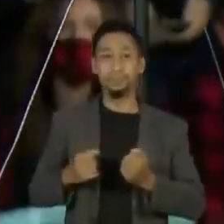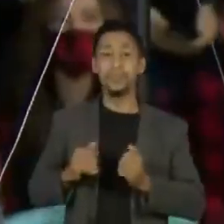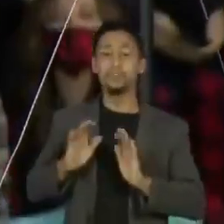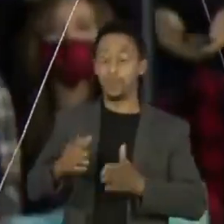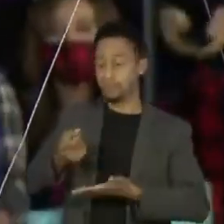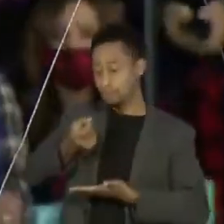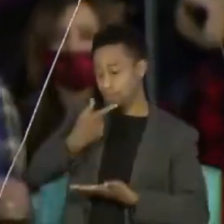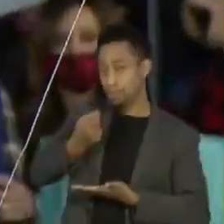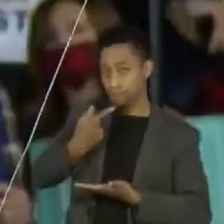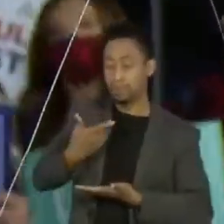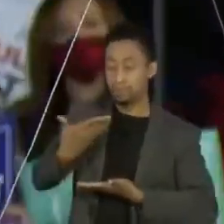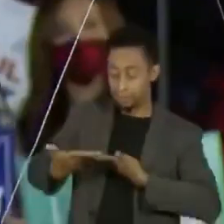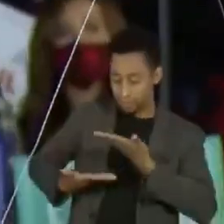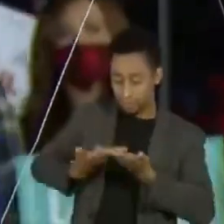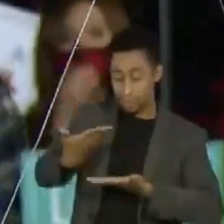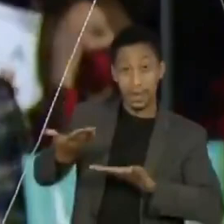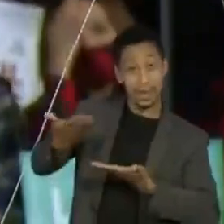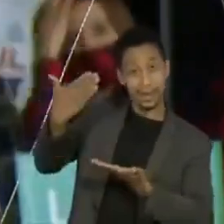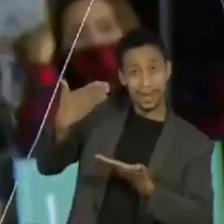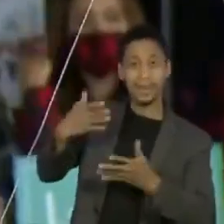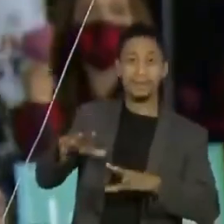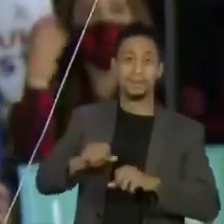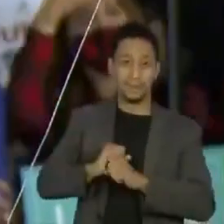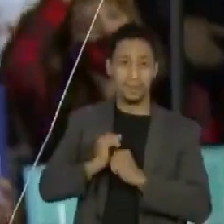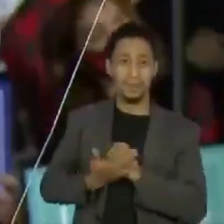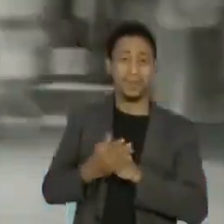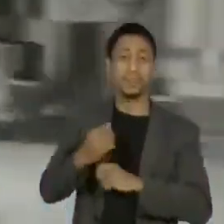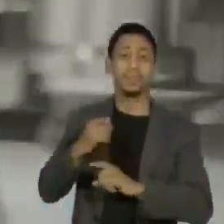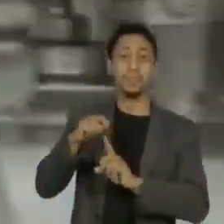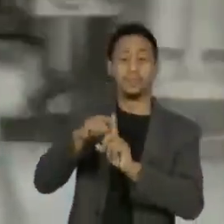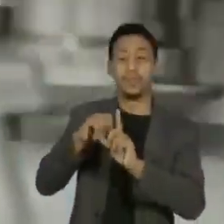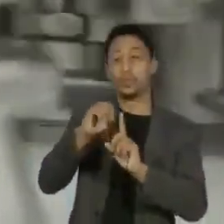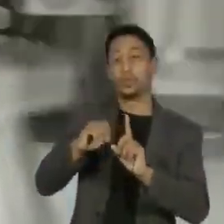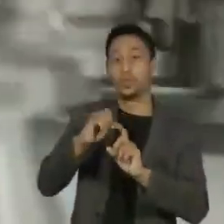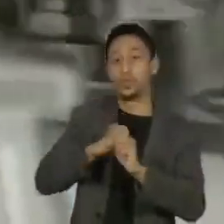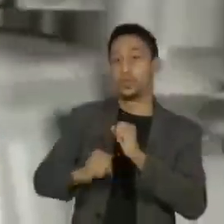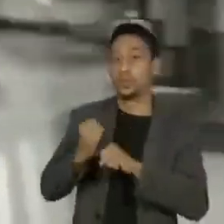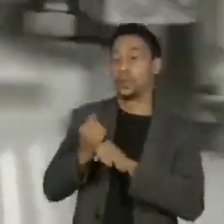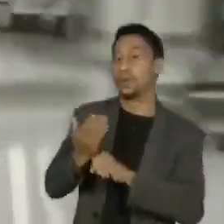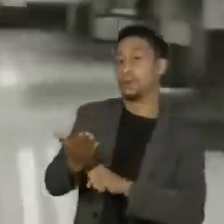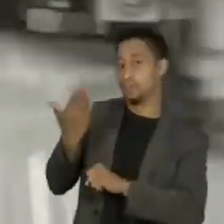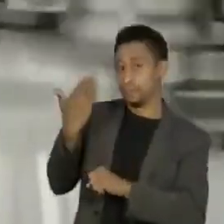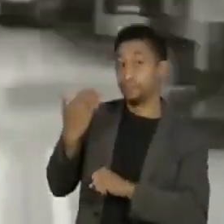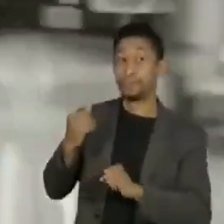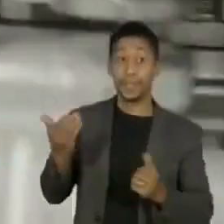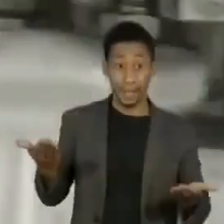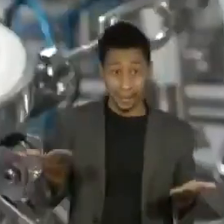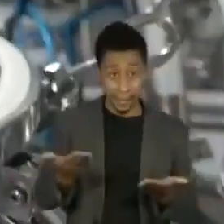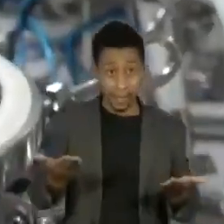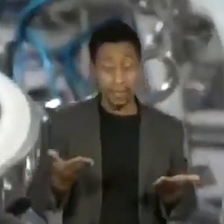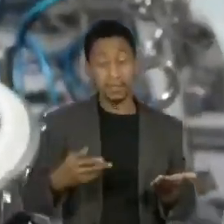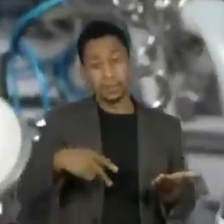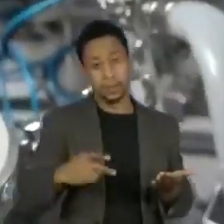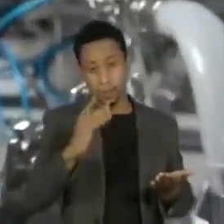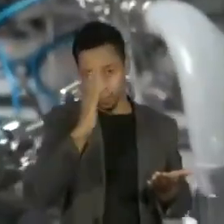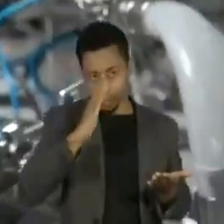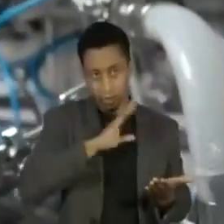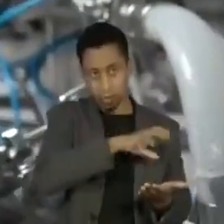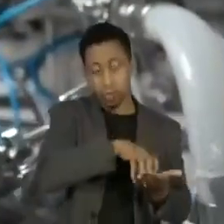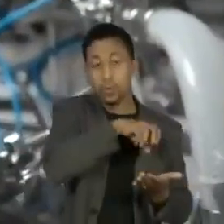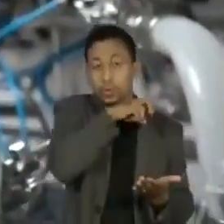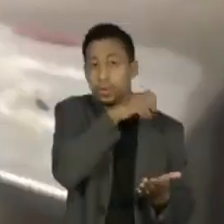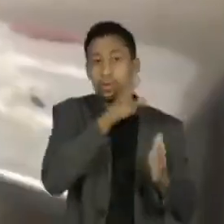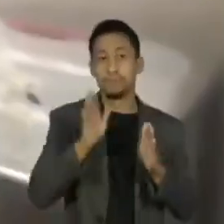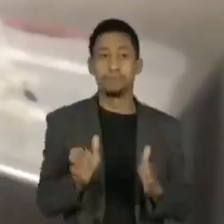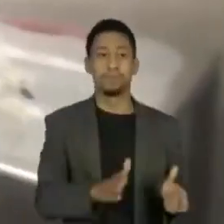quando contraiu o novo coronavírus em outubro do ano passado. Aqui no Brasil, o Instituto Butantan já produziu